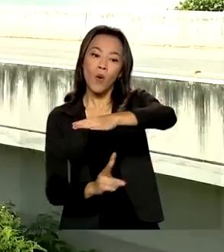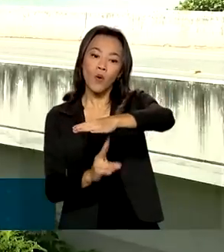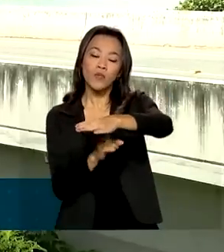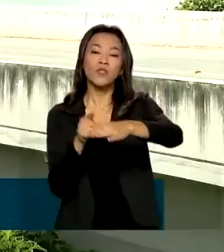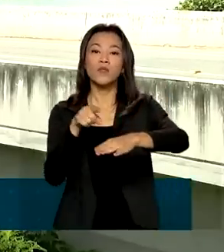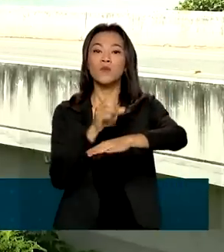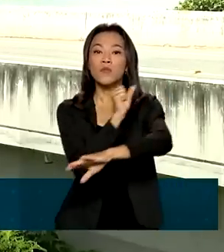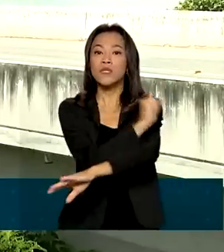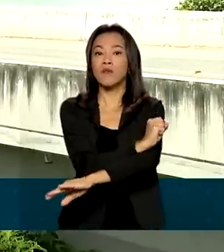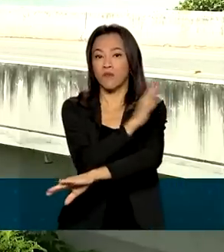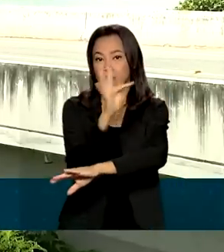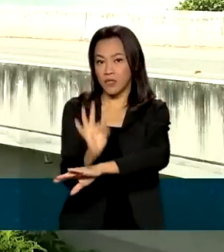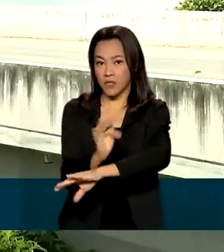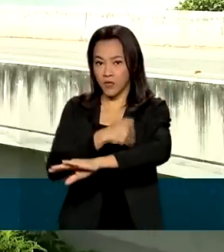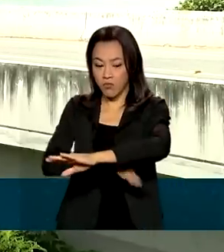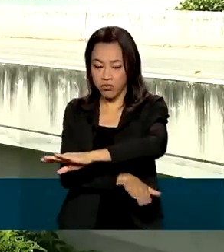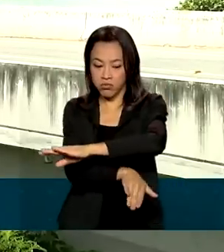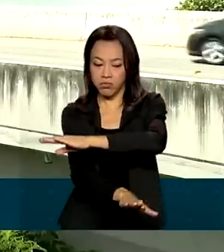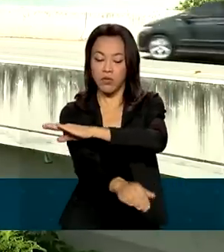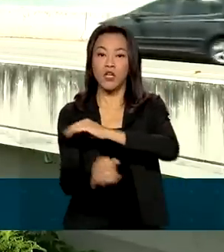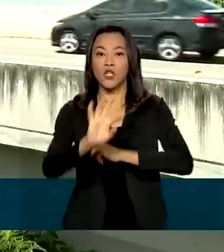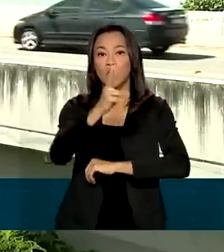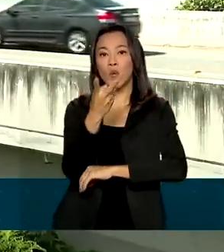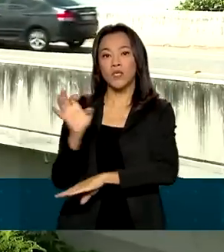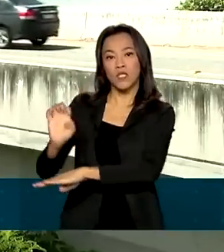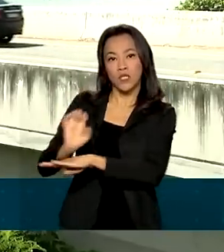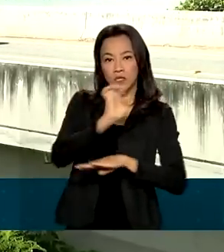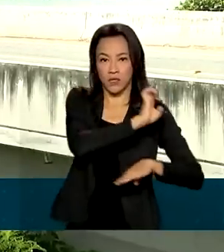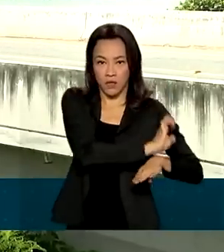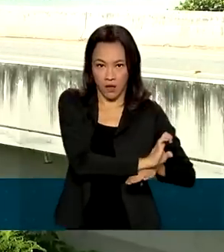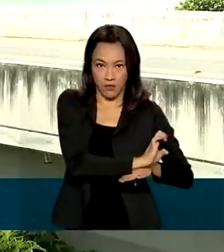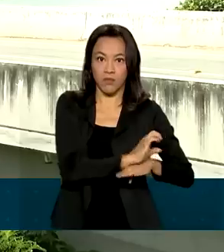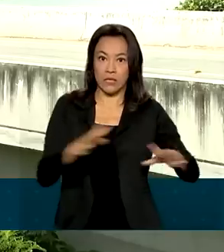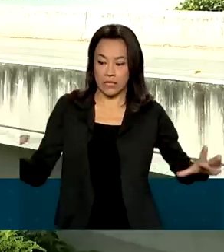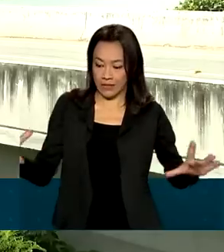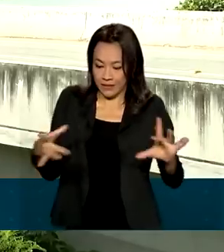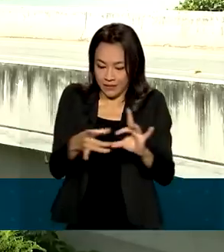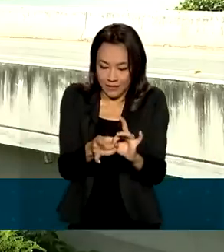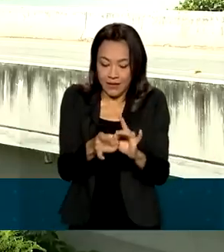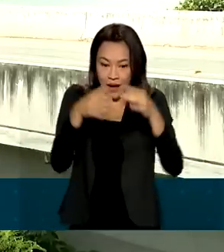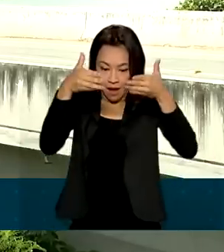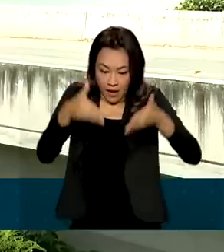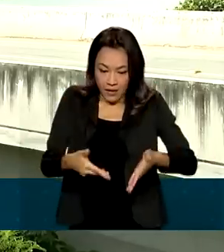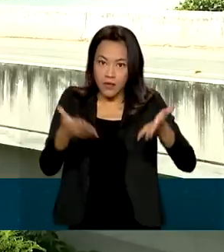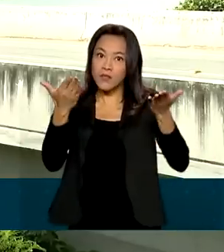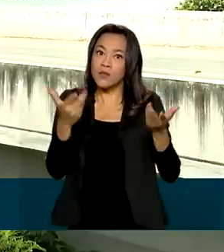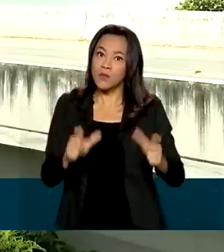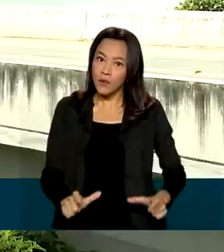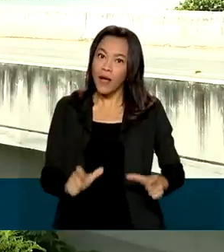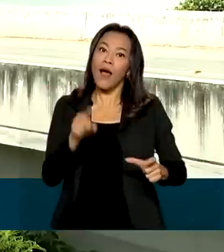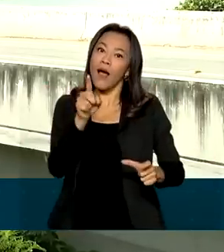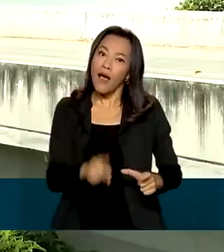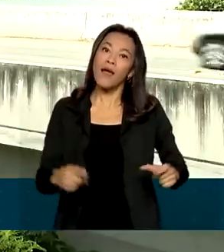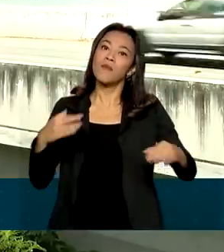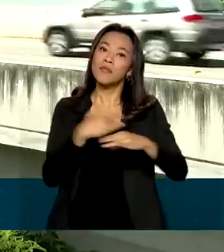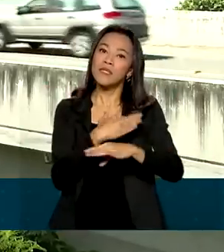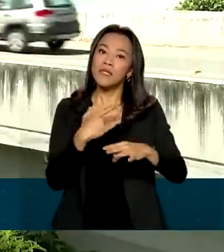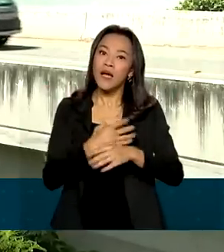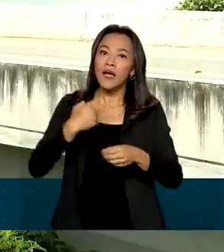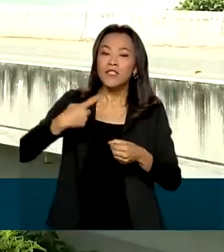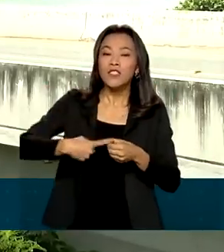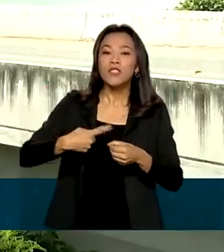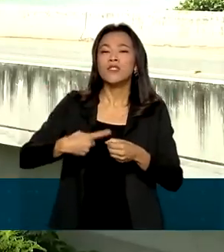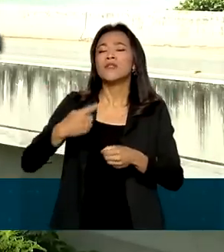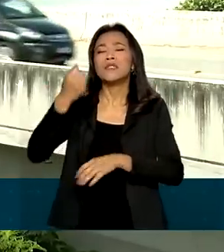o Rio São Francisco, que liga dois estados do Nordeste. Aqui onde nós estamos, fica a cidade de Propriá, em